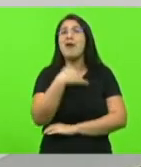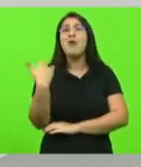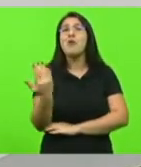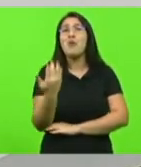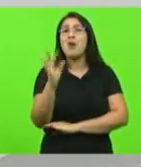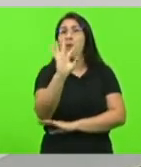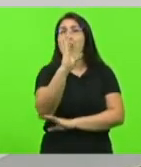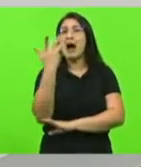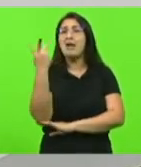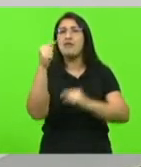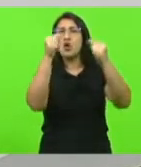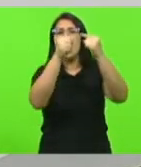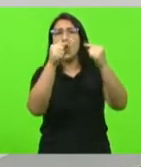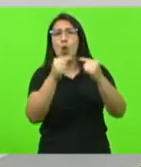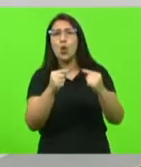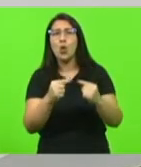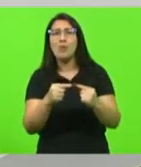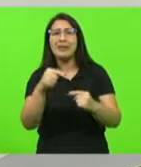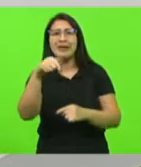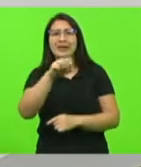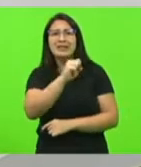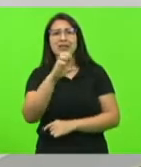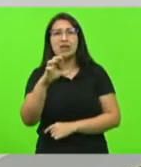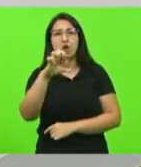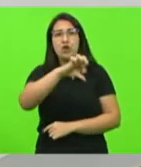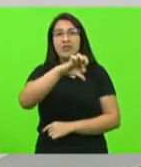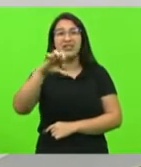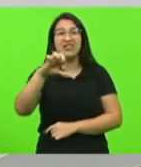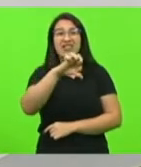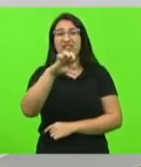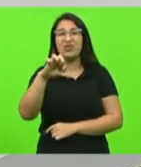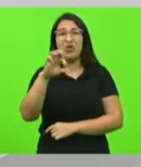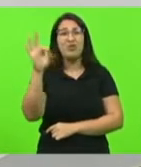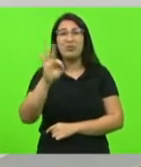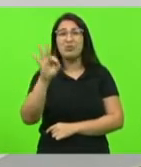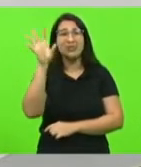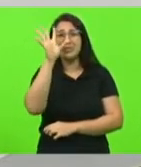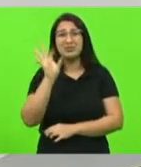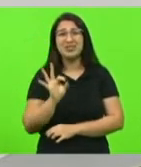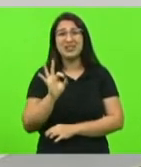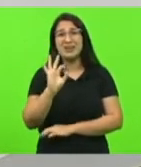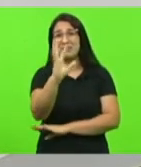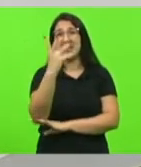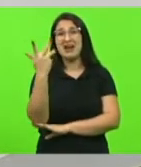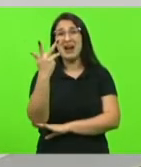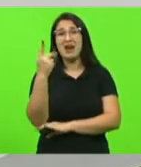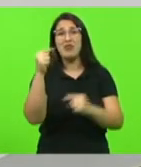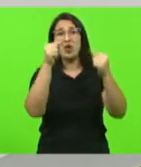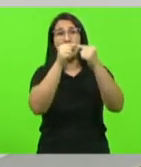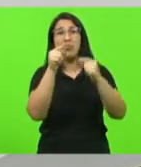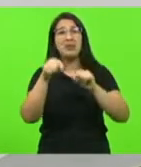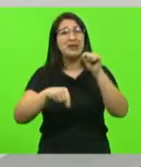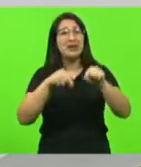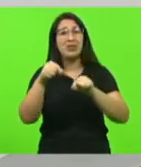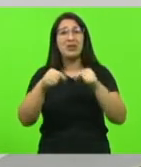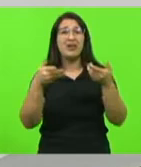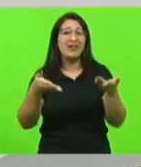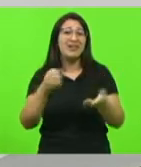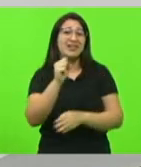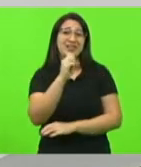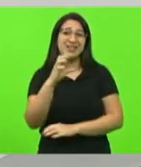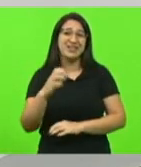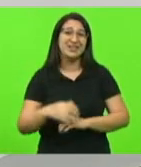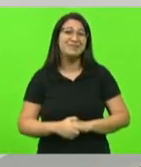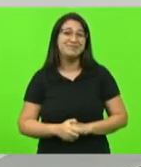Catarina 99,9% não sabe que a embuia é a árvore símbolo de Santa Catarina então vem a importância da gente